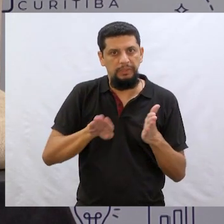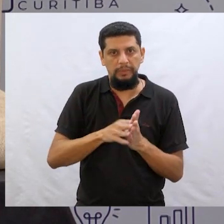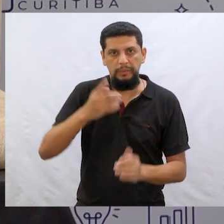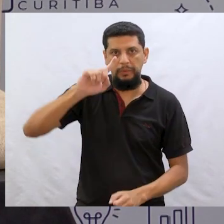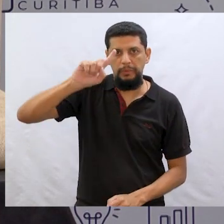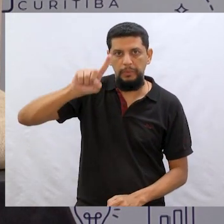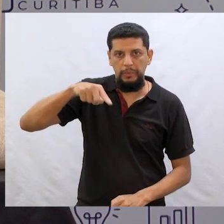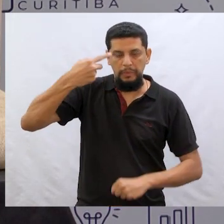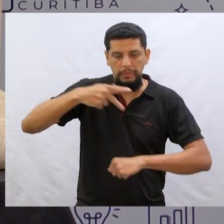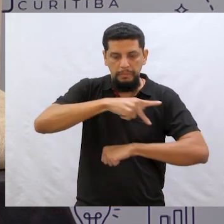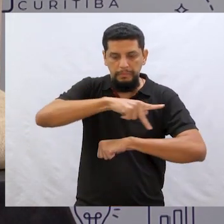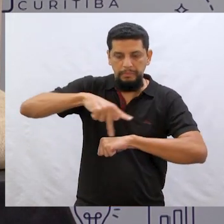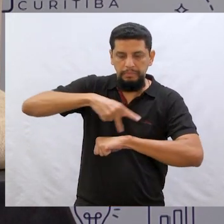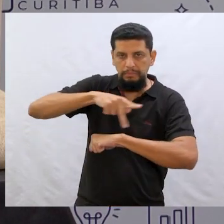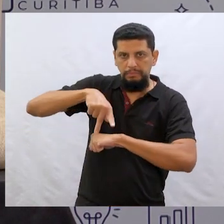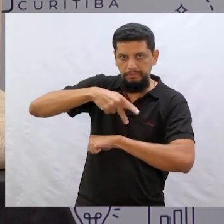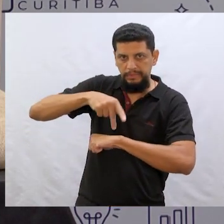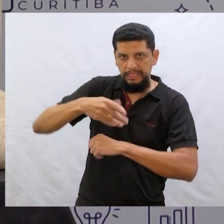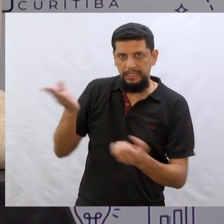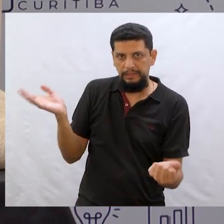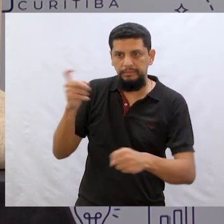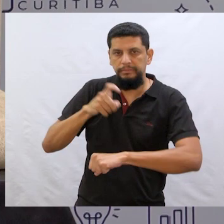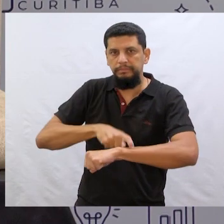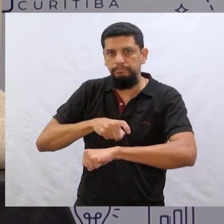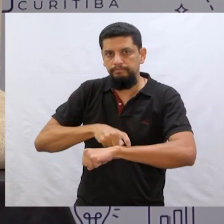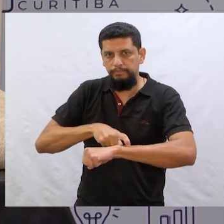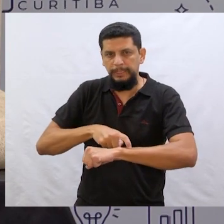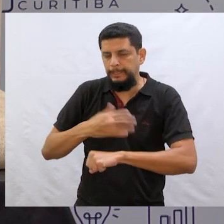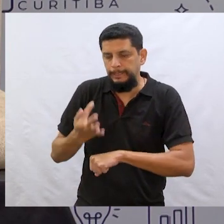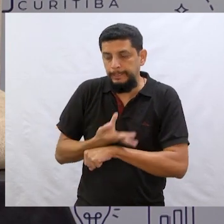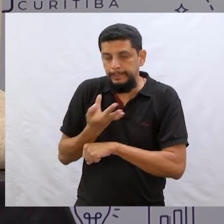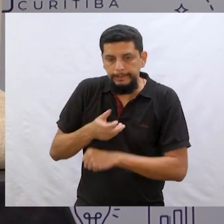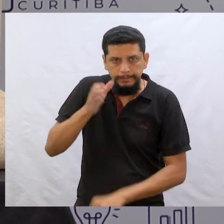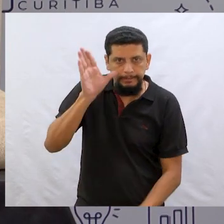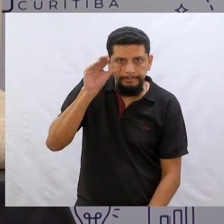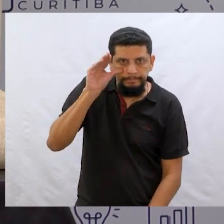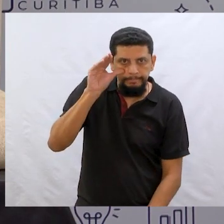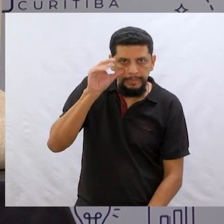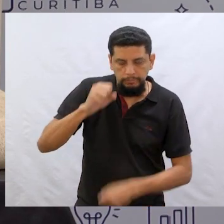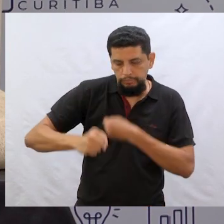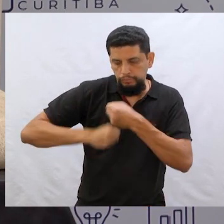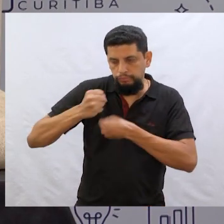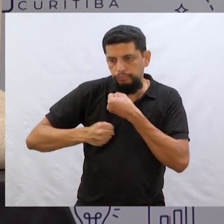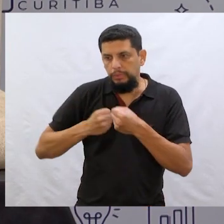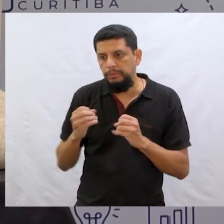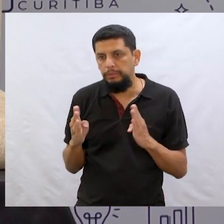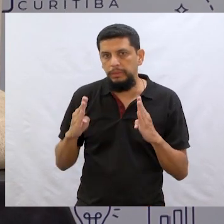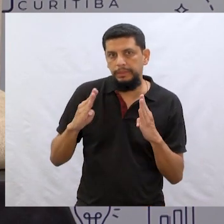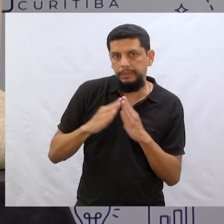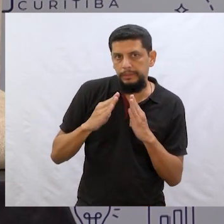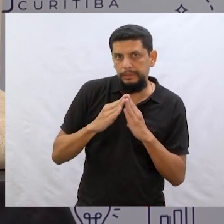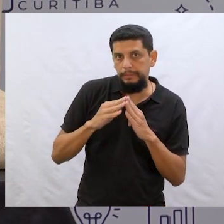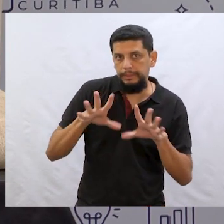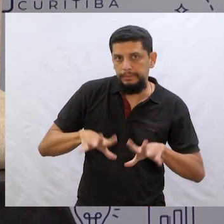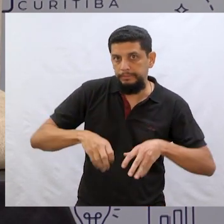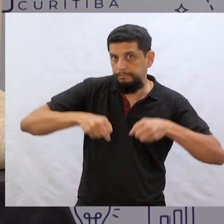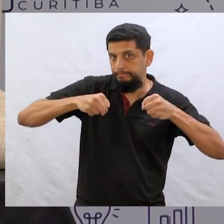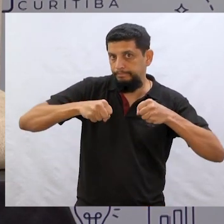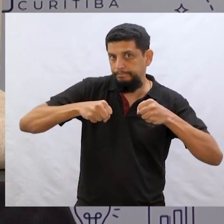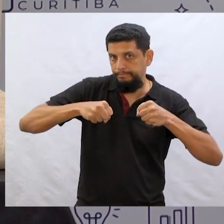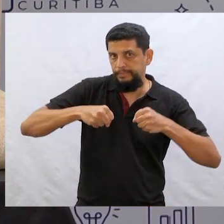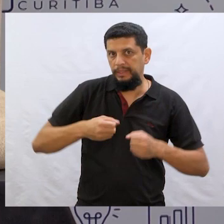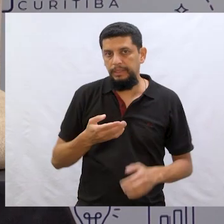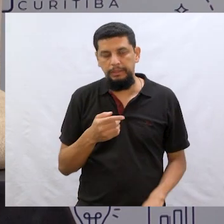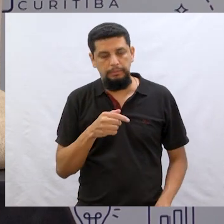outro país. Isso mesmo. Naquele momento então, não aguentou de curiosidade e correu para casa lá, para esse castelo